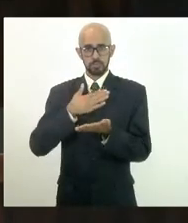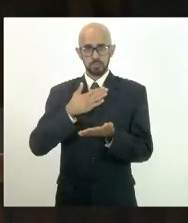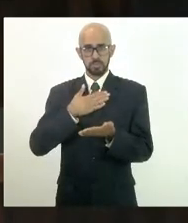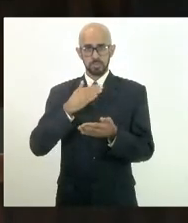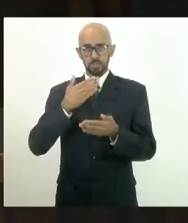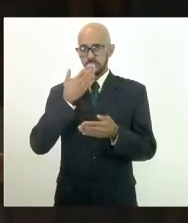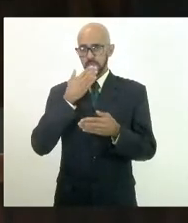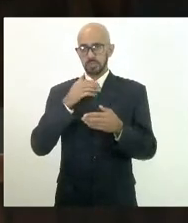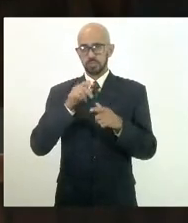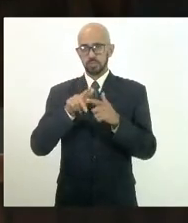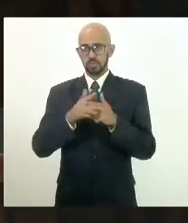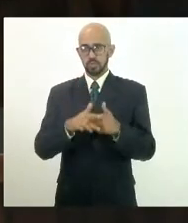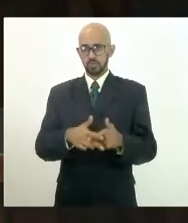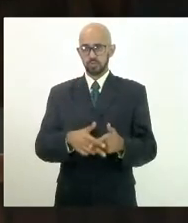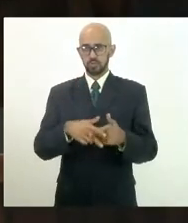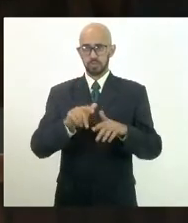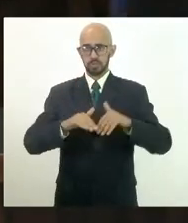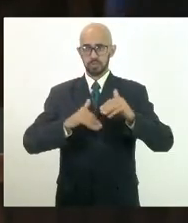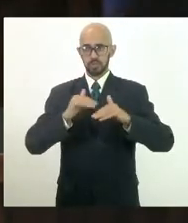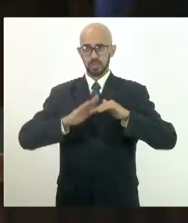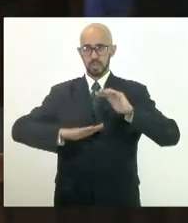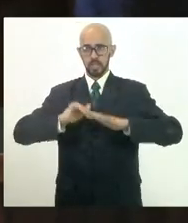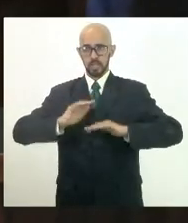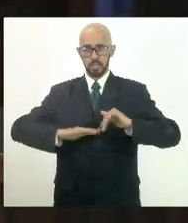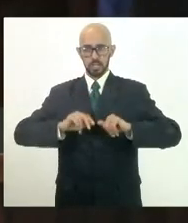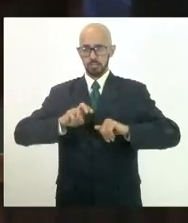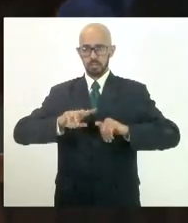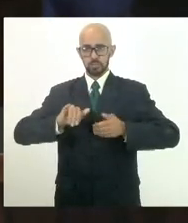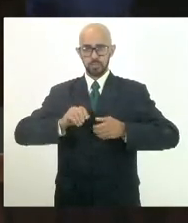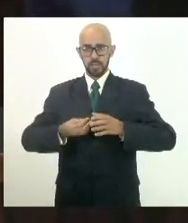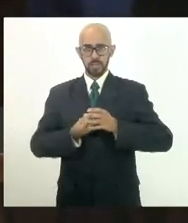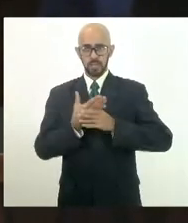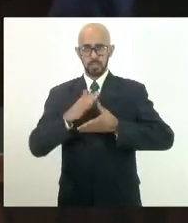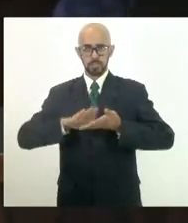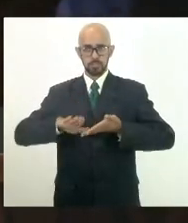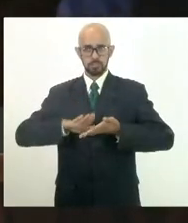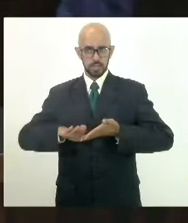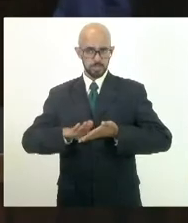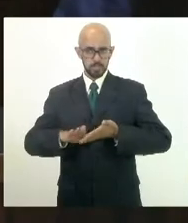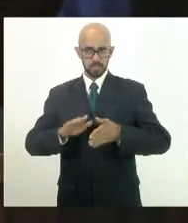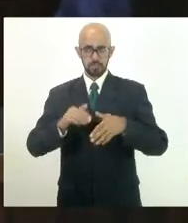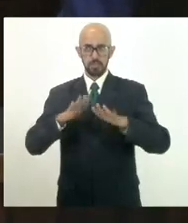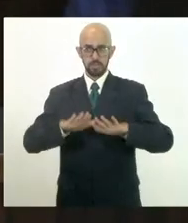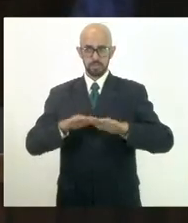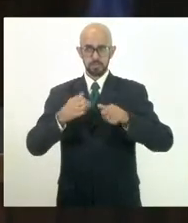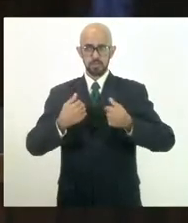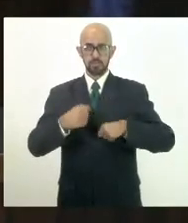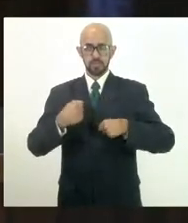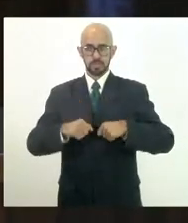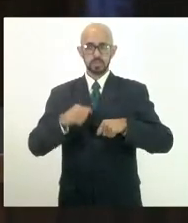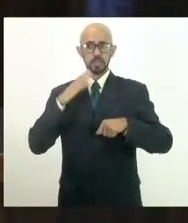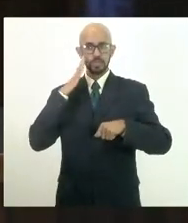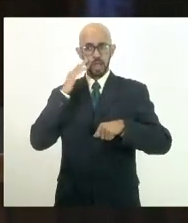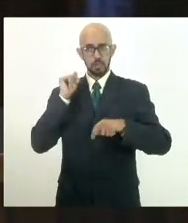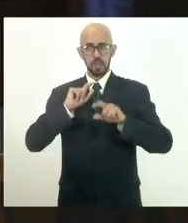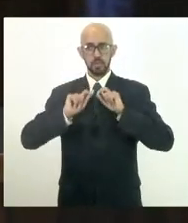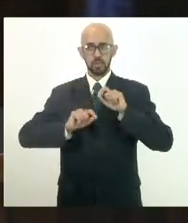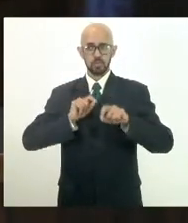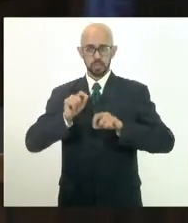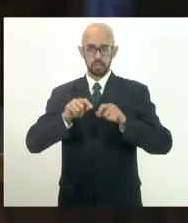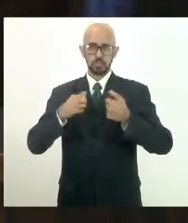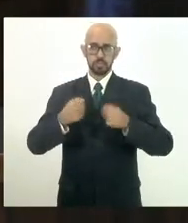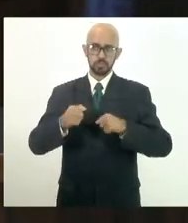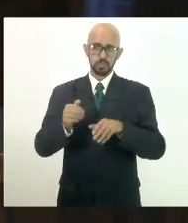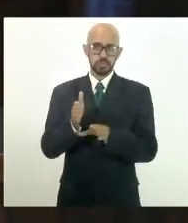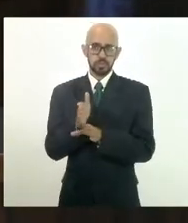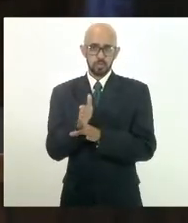carreira, mas nada que vai alterar ou vai criar despesas. Mas a gente precisa ter em mente que a gente vai calibrando,